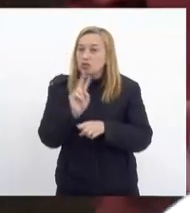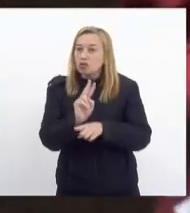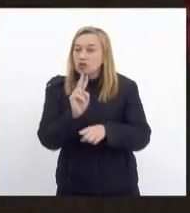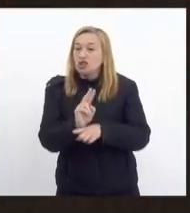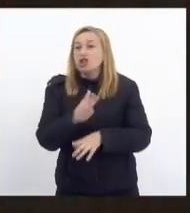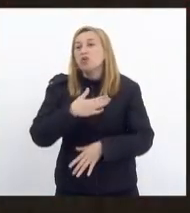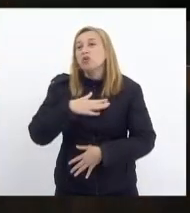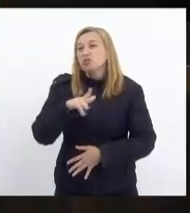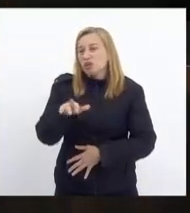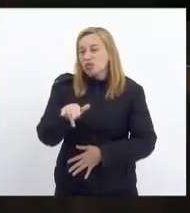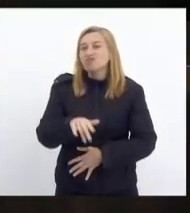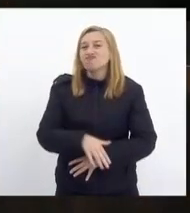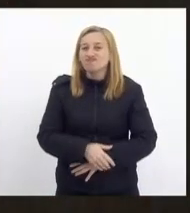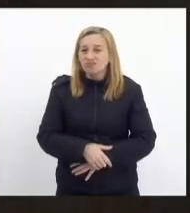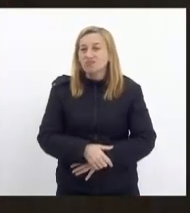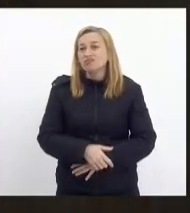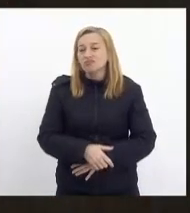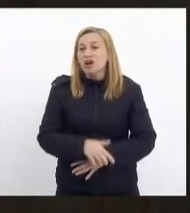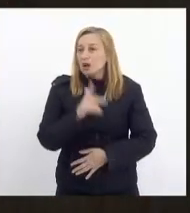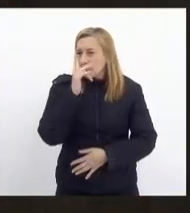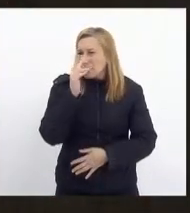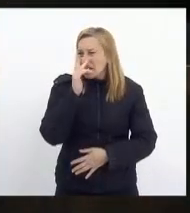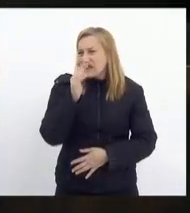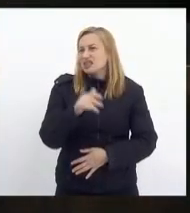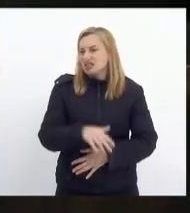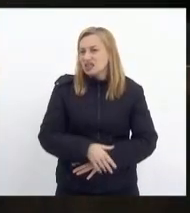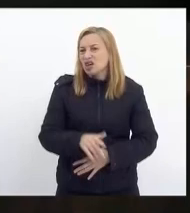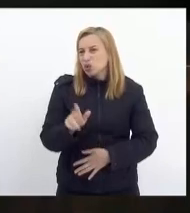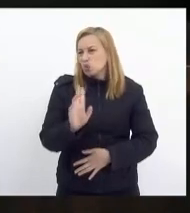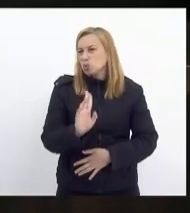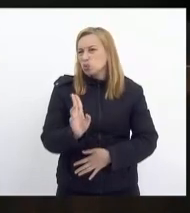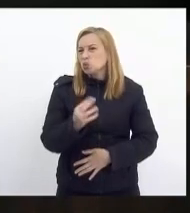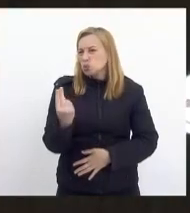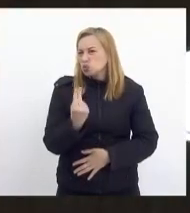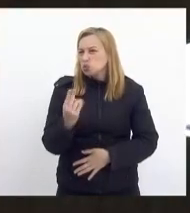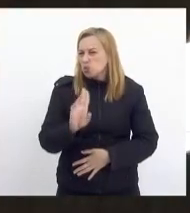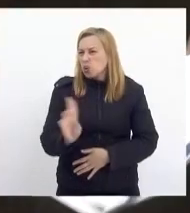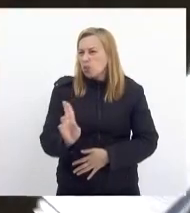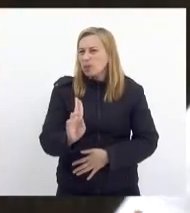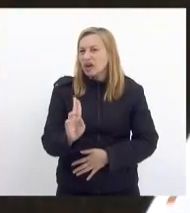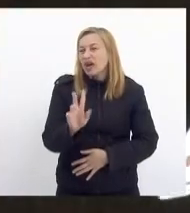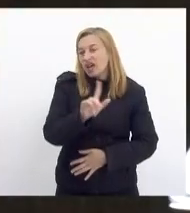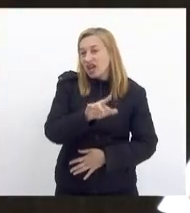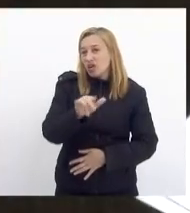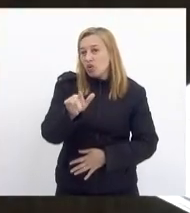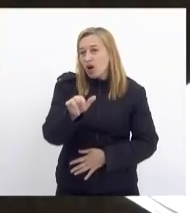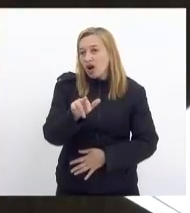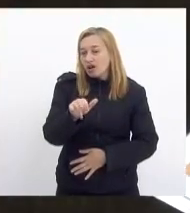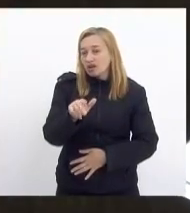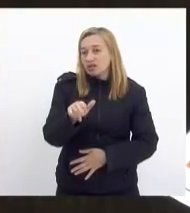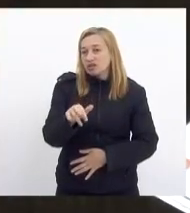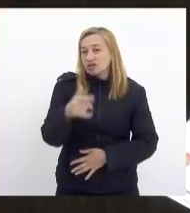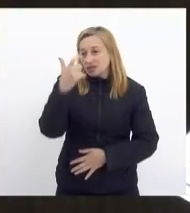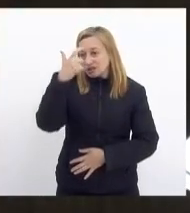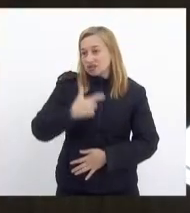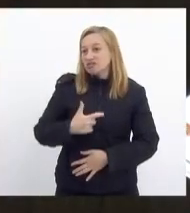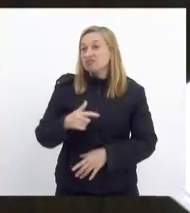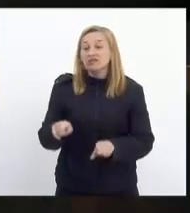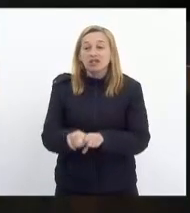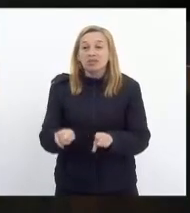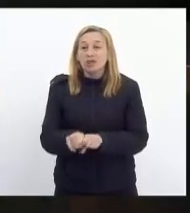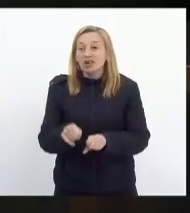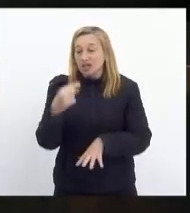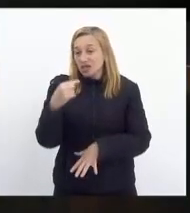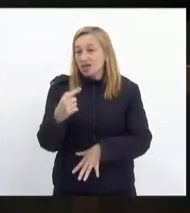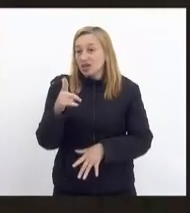meu irmão. Ah, foi seu irmão? É que parece mesmo. porque os nomes, é tudo parecido. Os nomes se confundem e a aparência também. Mas